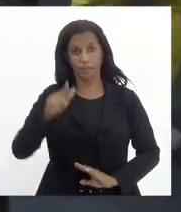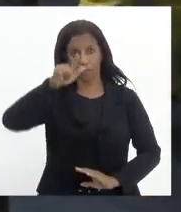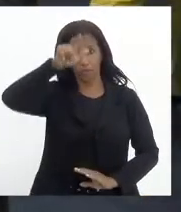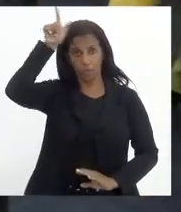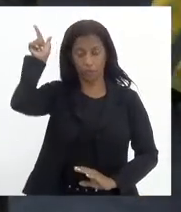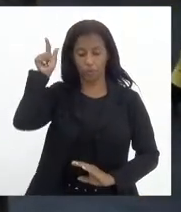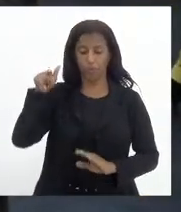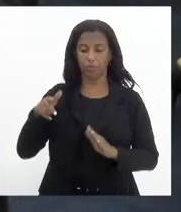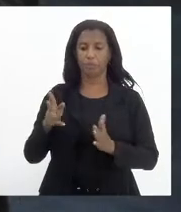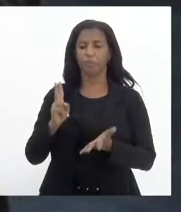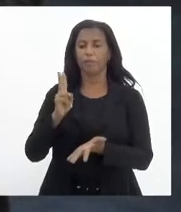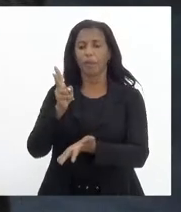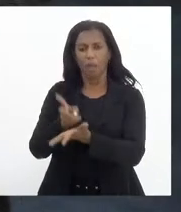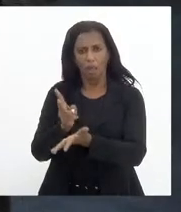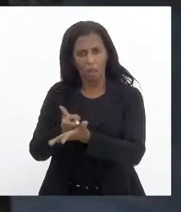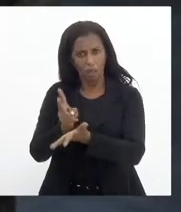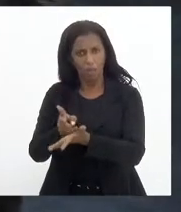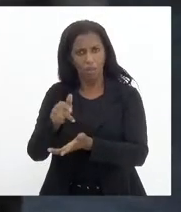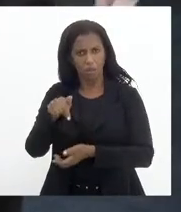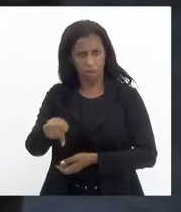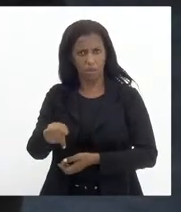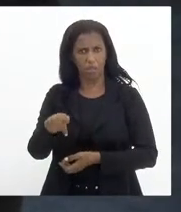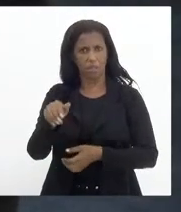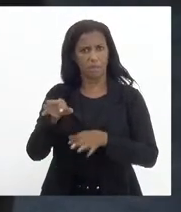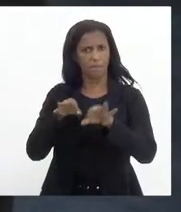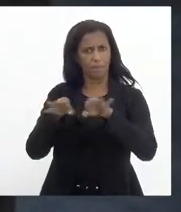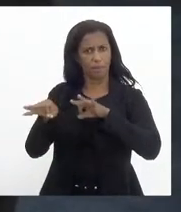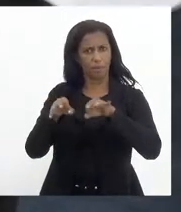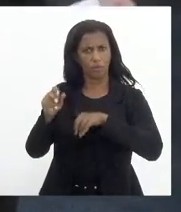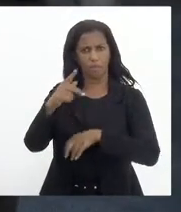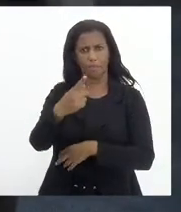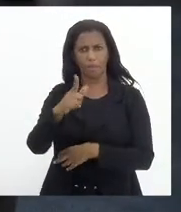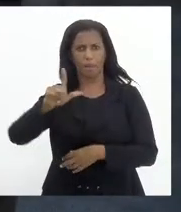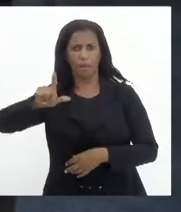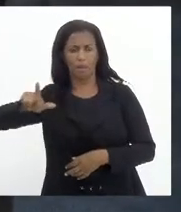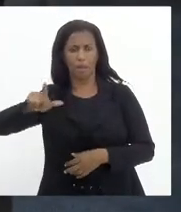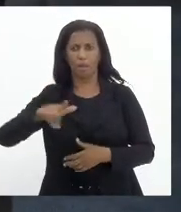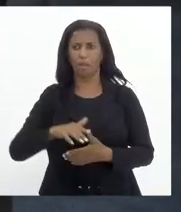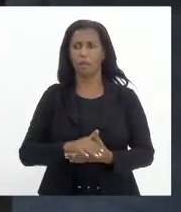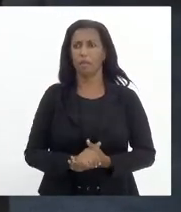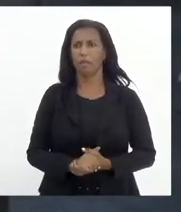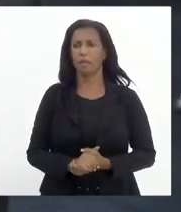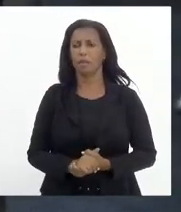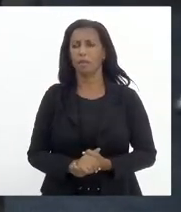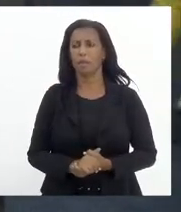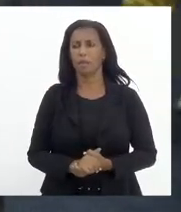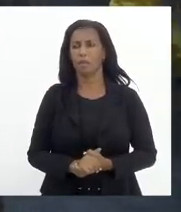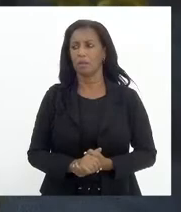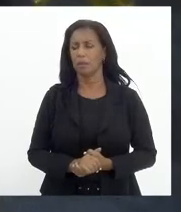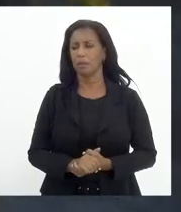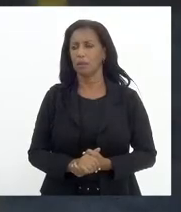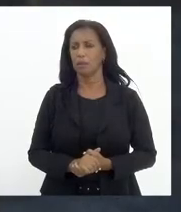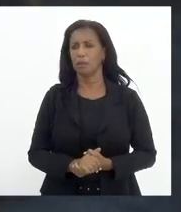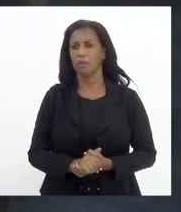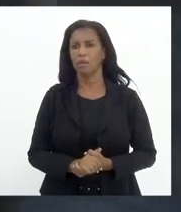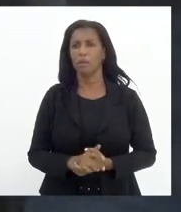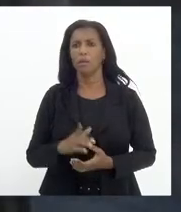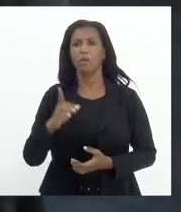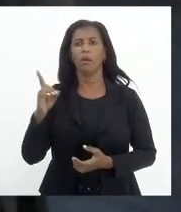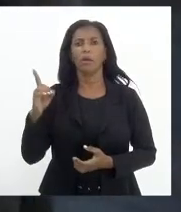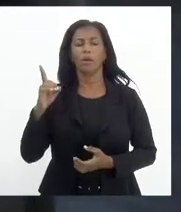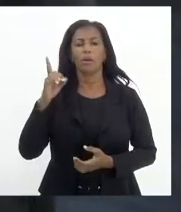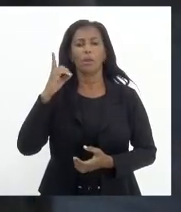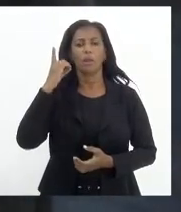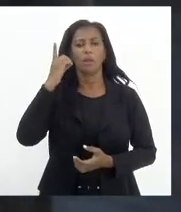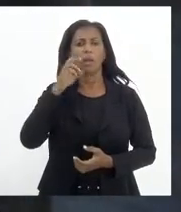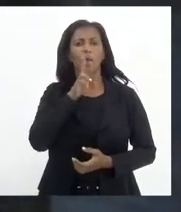Rodrigo Amorim. Deputado Rodrigo Amorim. Deputado Rodrigo Amorim. Deputado Márcio